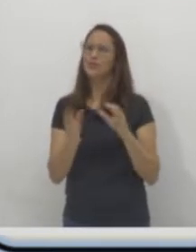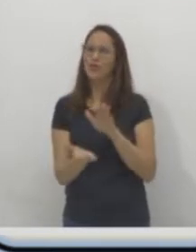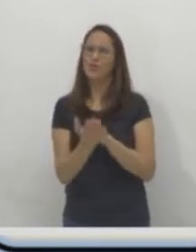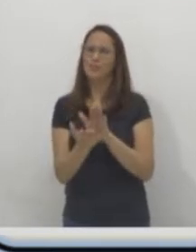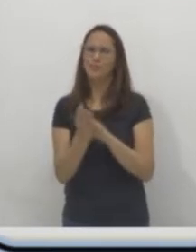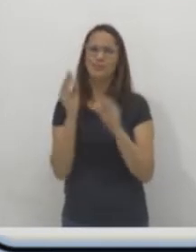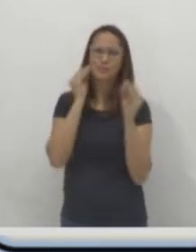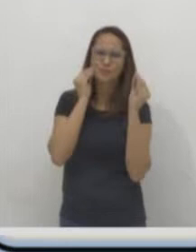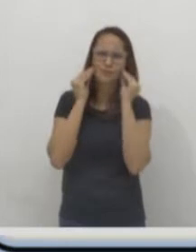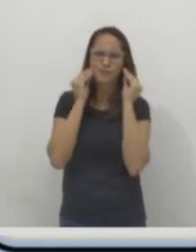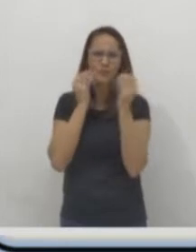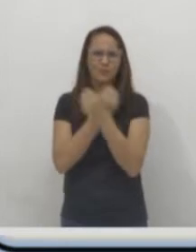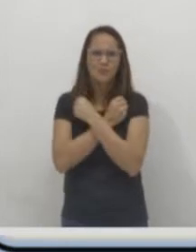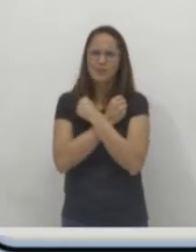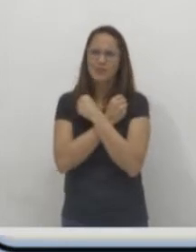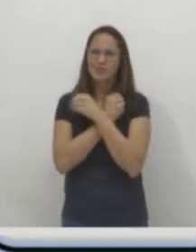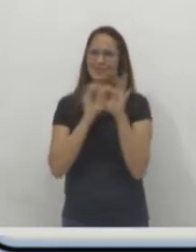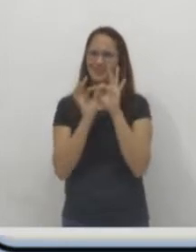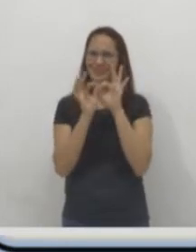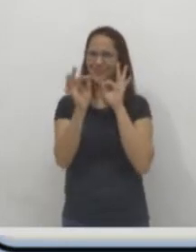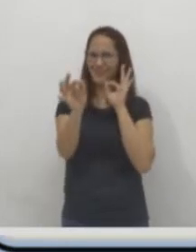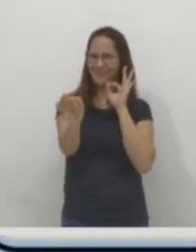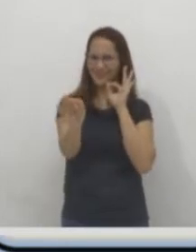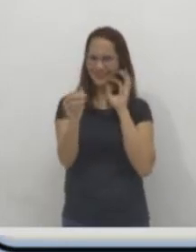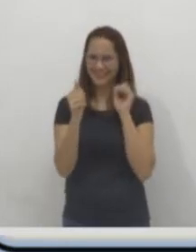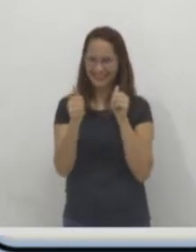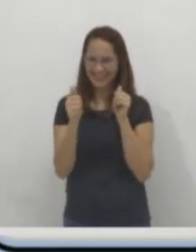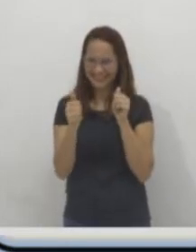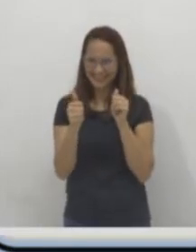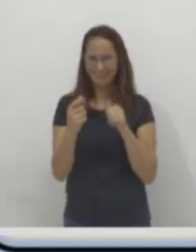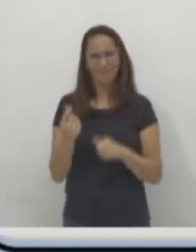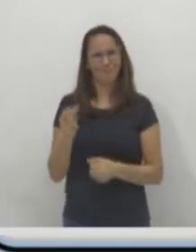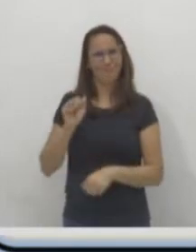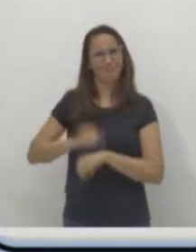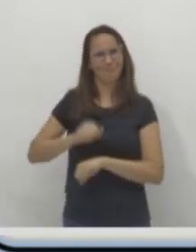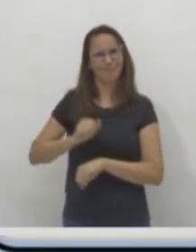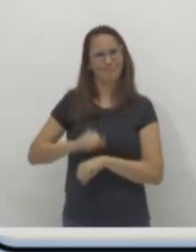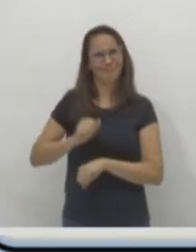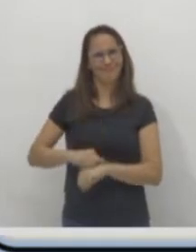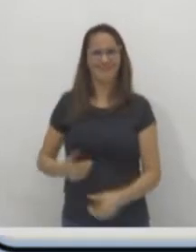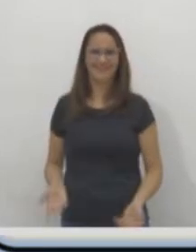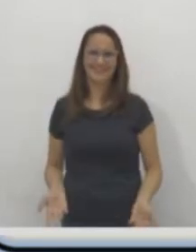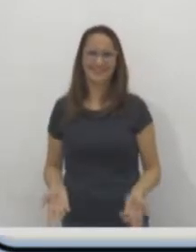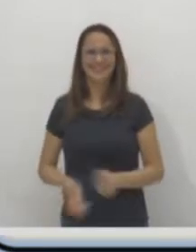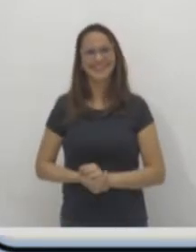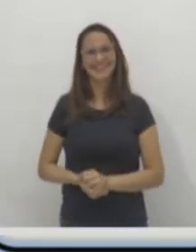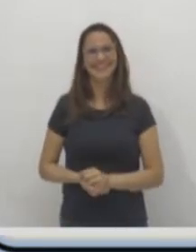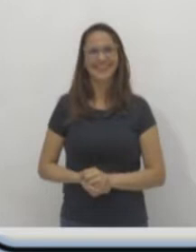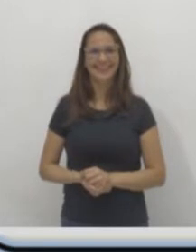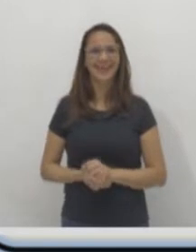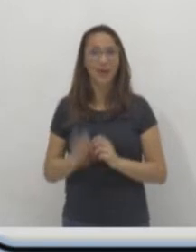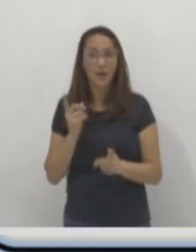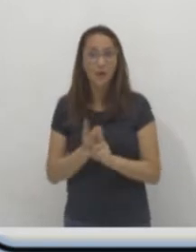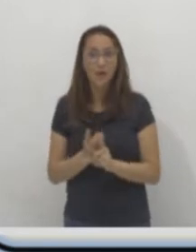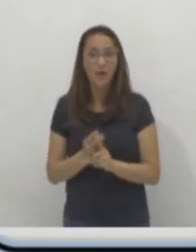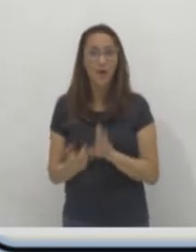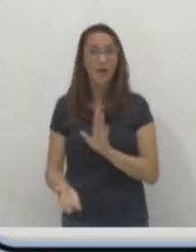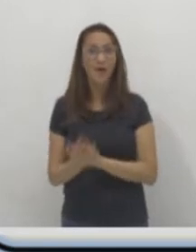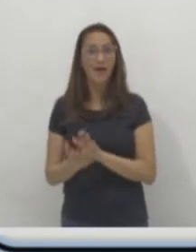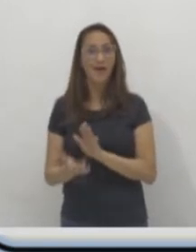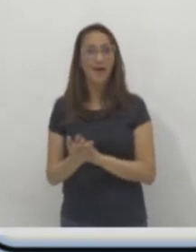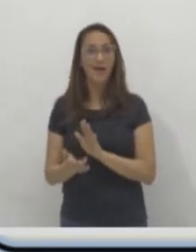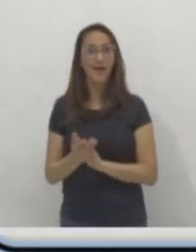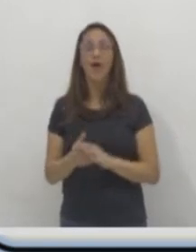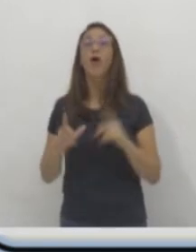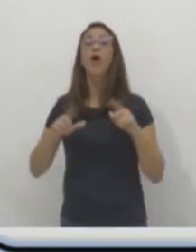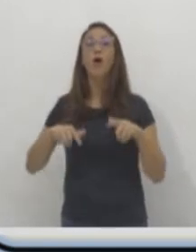beijinho, um abraço. E de longe, virtual. Legal? Acharam abelha? Legal. Parabéns. Olha a abelha aí, ó. A abelha, ela está